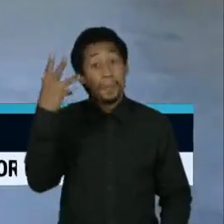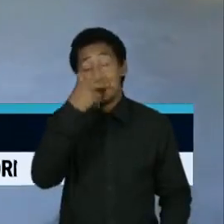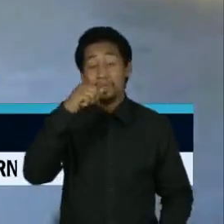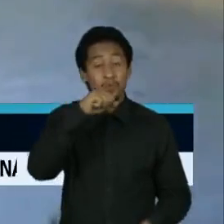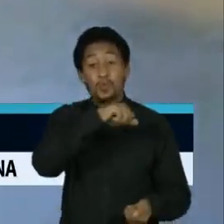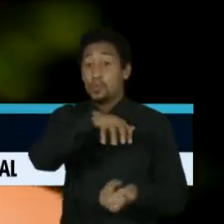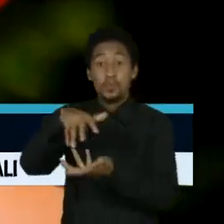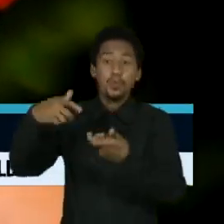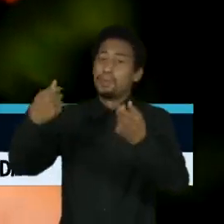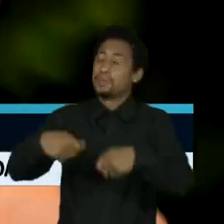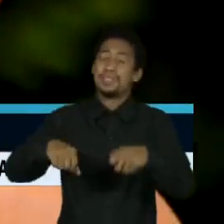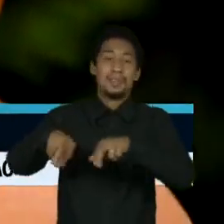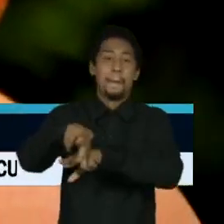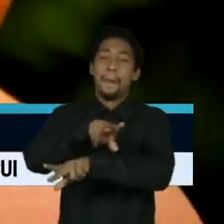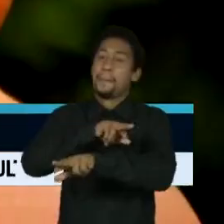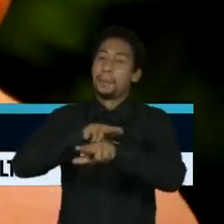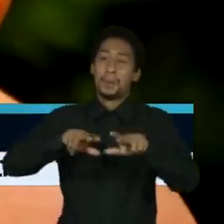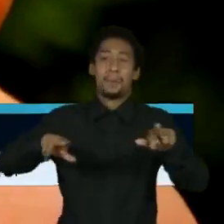diversidade.